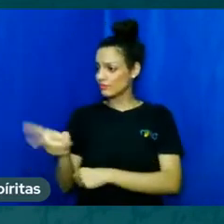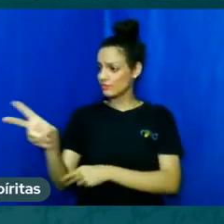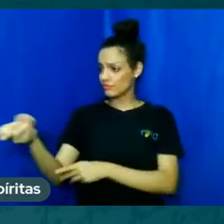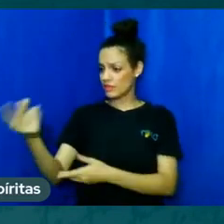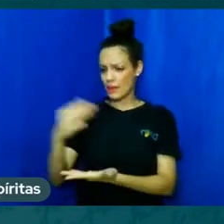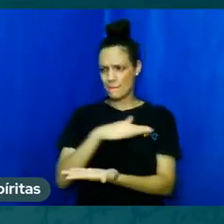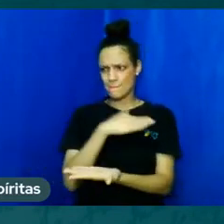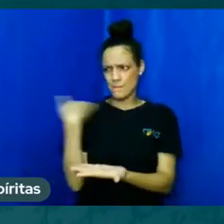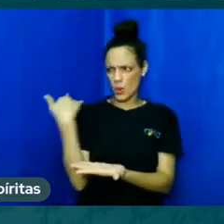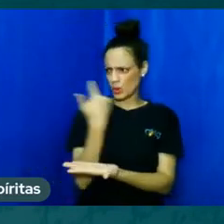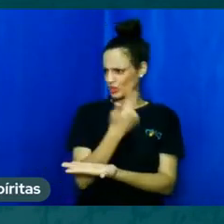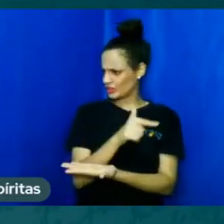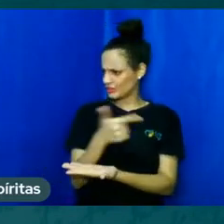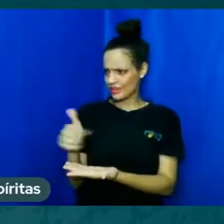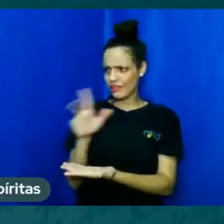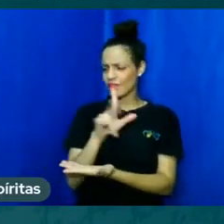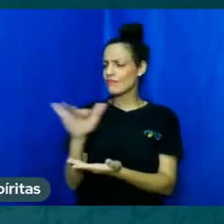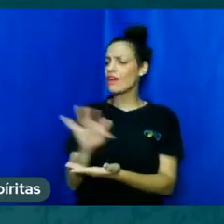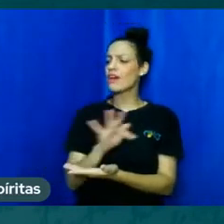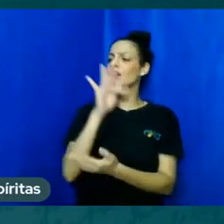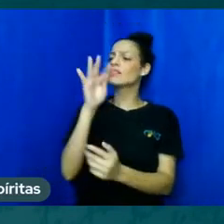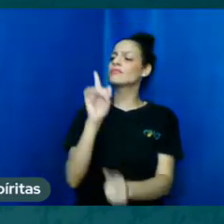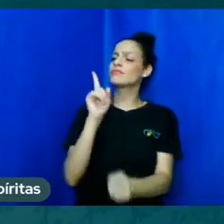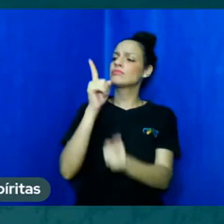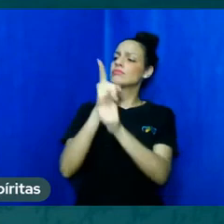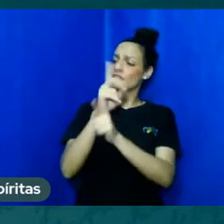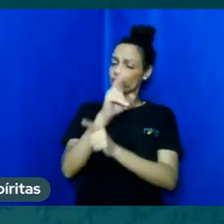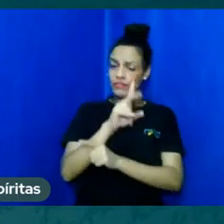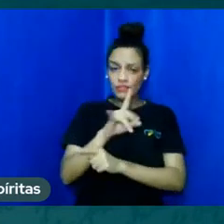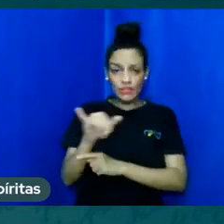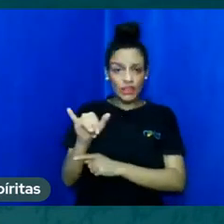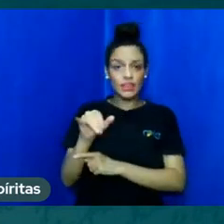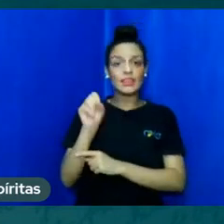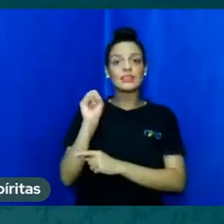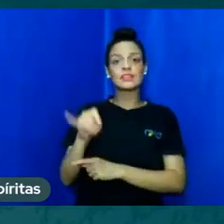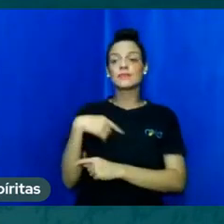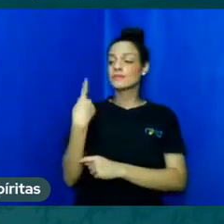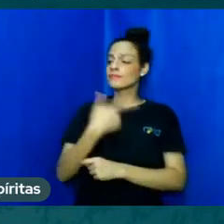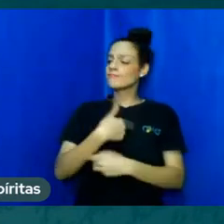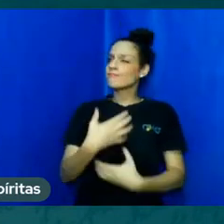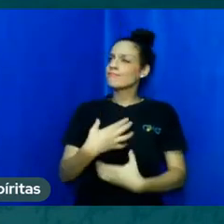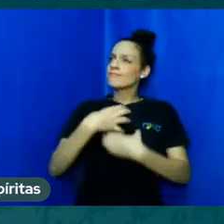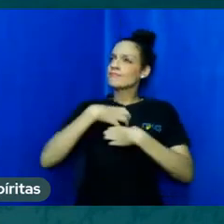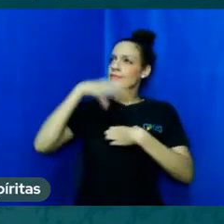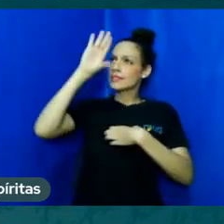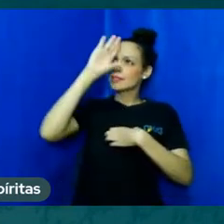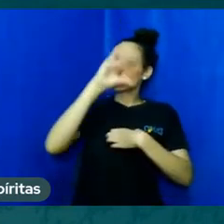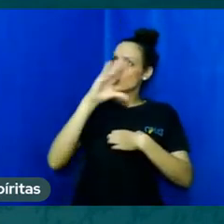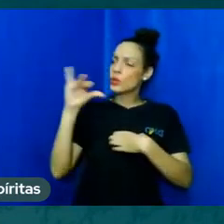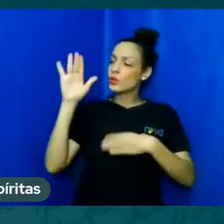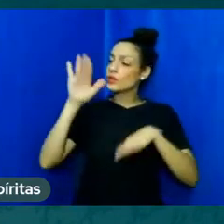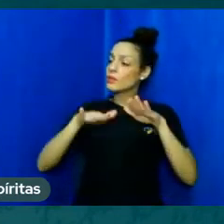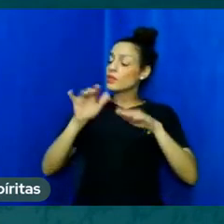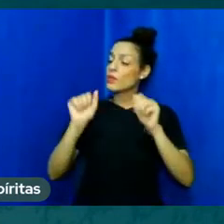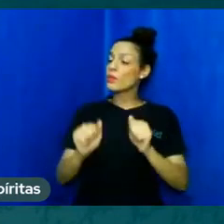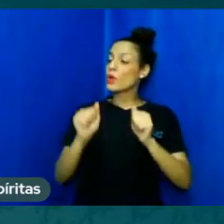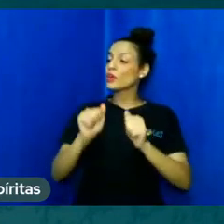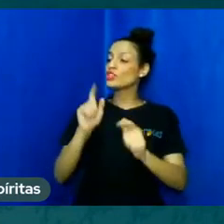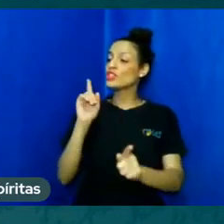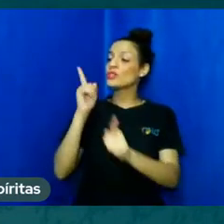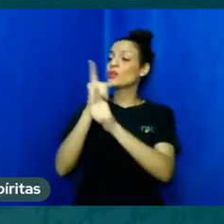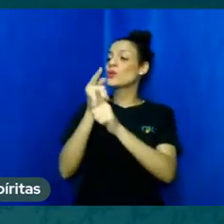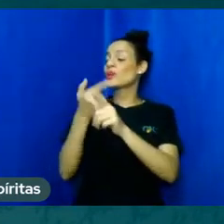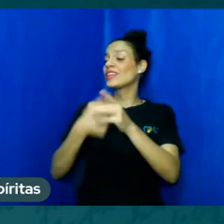vai haver o reencontro especialmente se a gente tranquiliza o coração podemos até reencontrar antes de desencarnar no